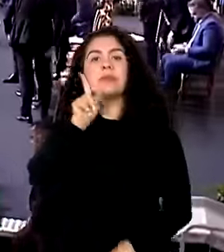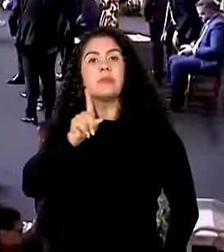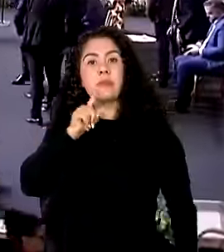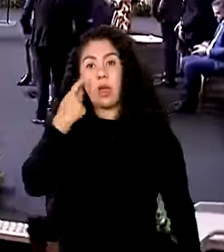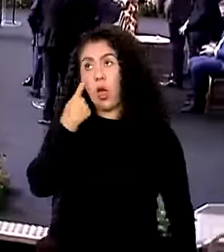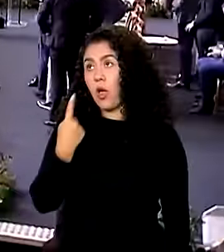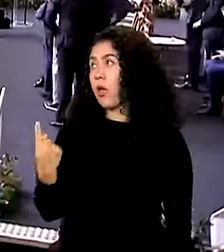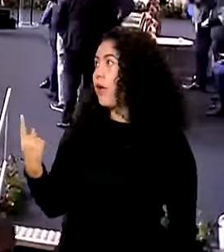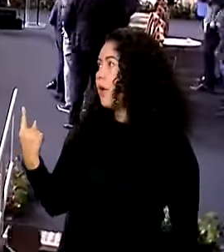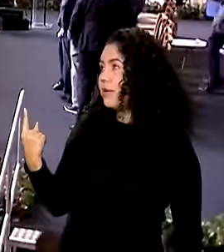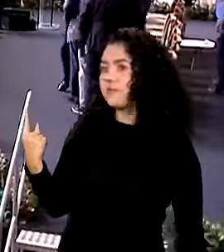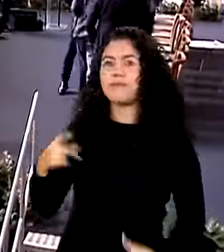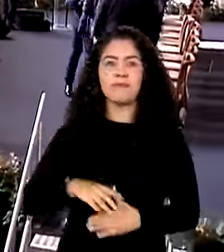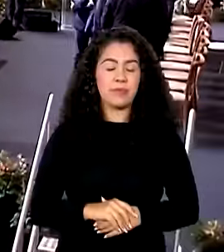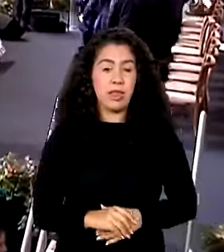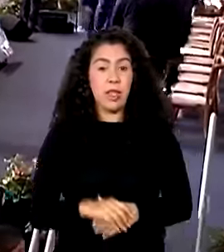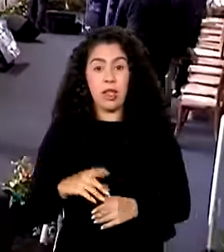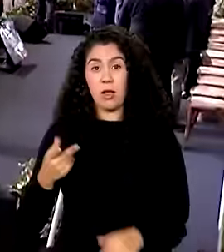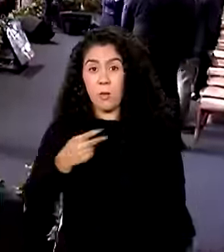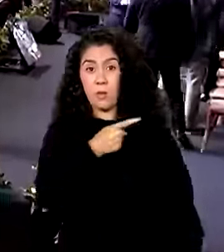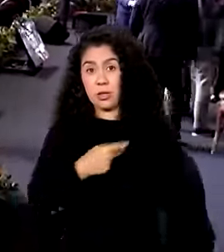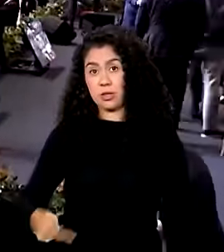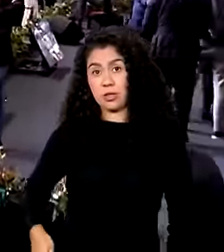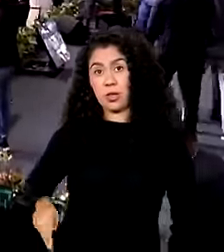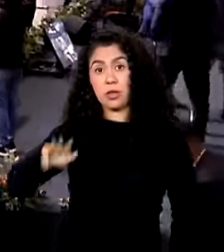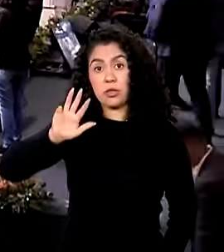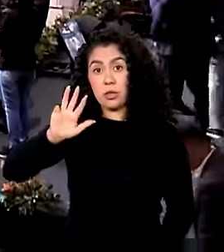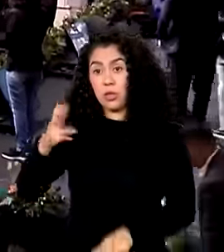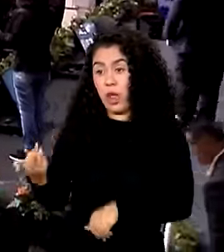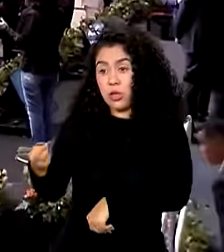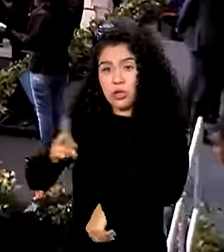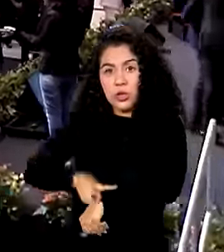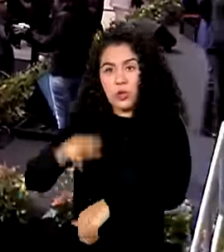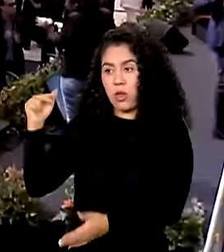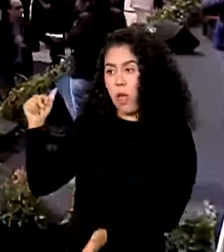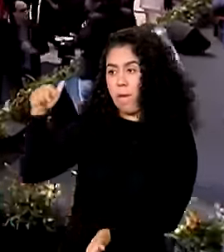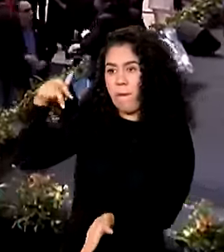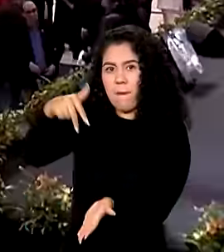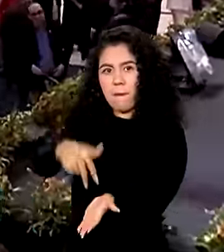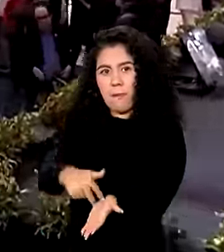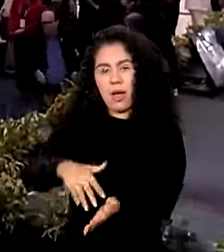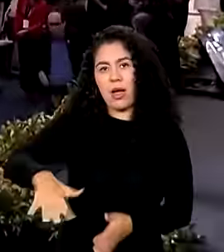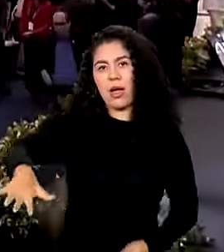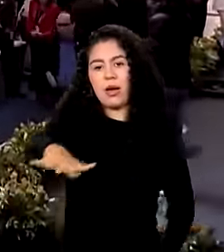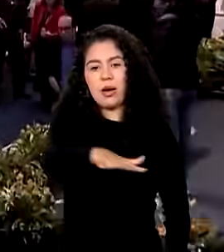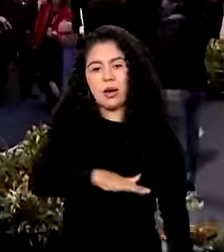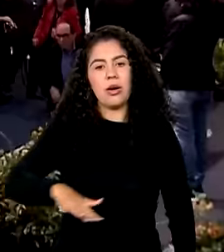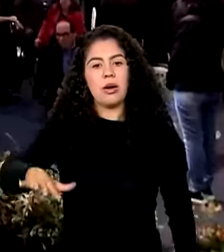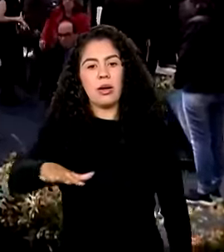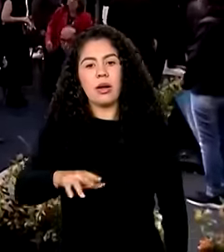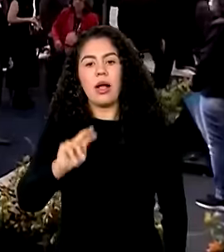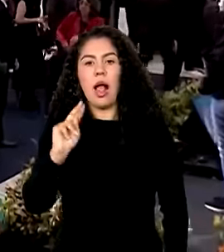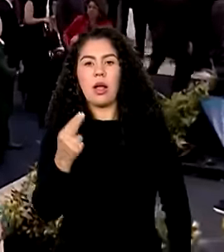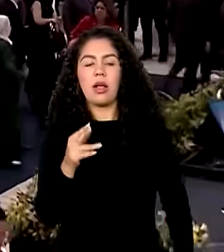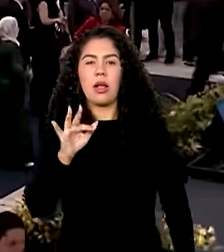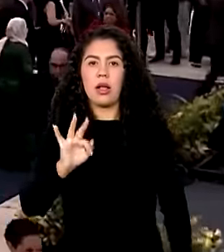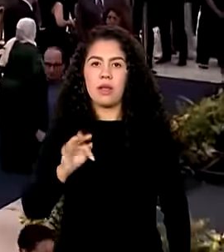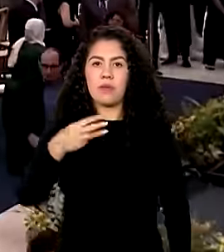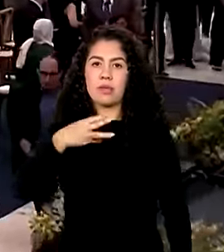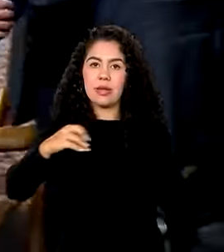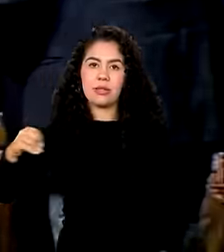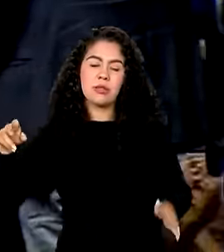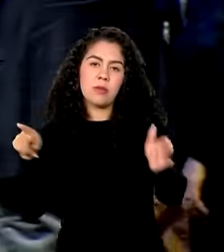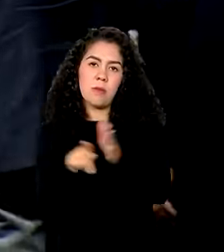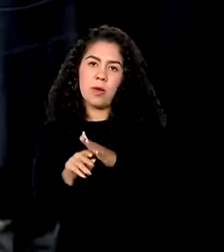É a segunda vez do presidente Lula este ano no hangar F-300 da Embraer, em São José dos